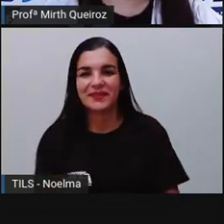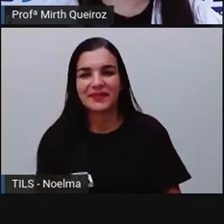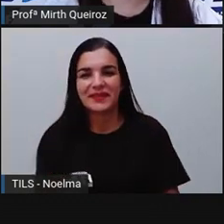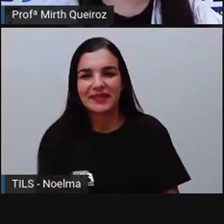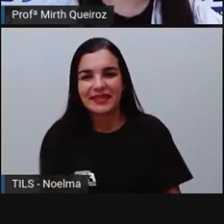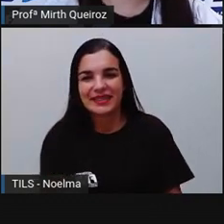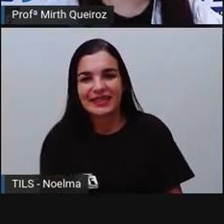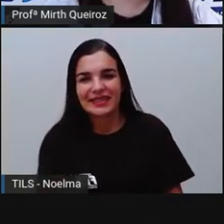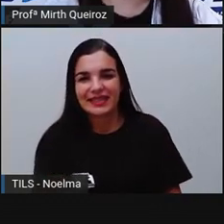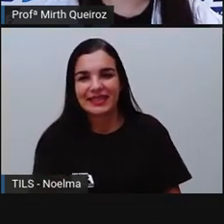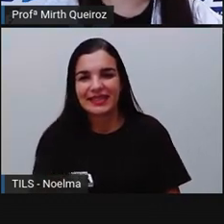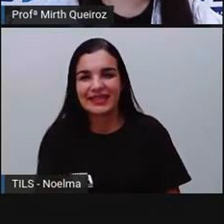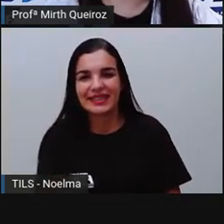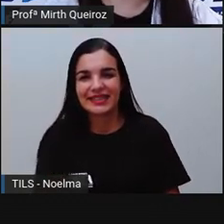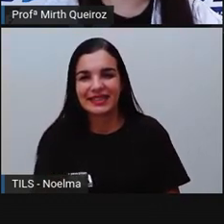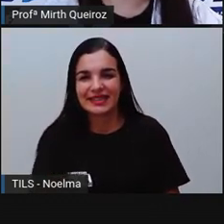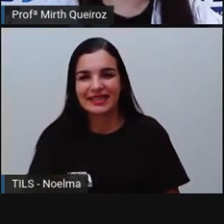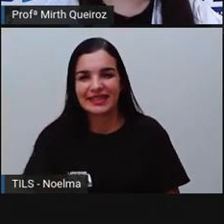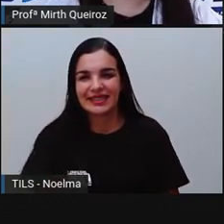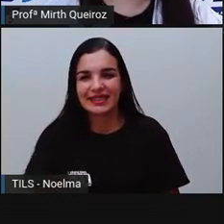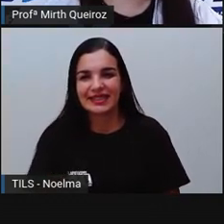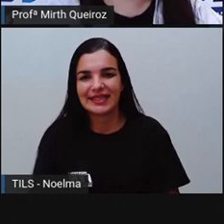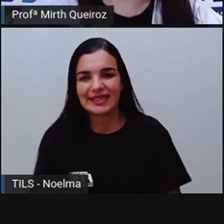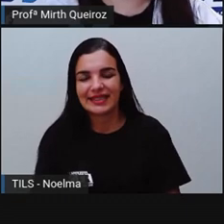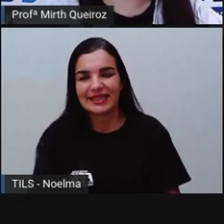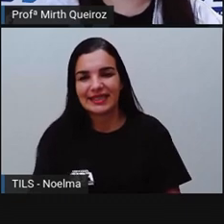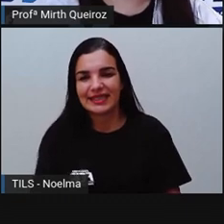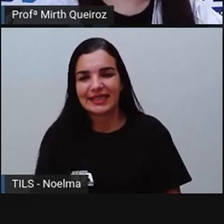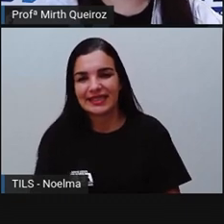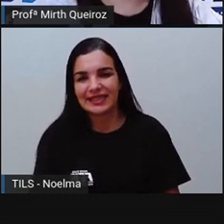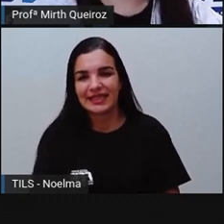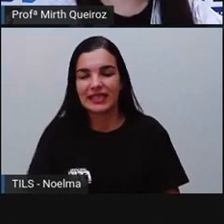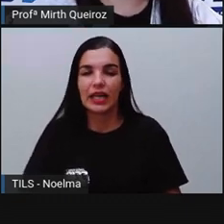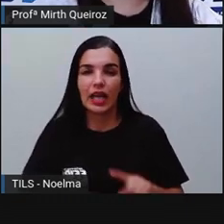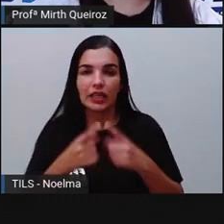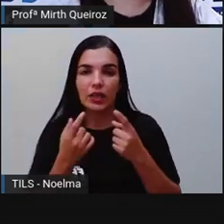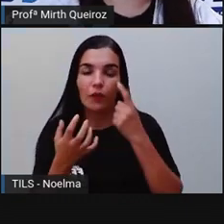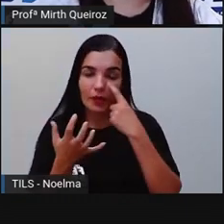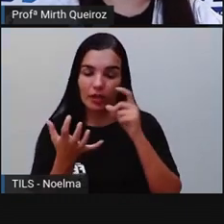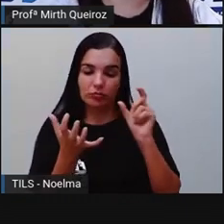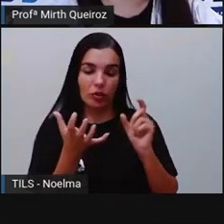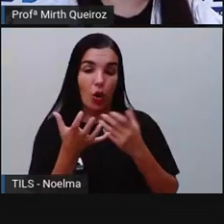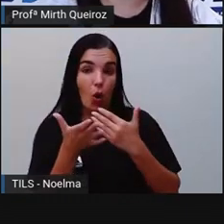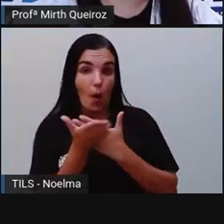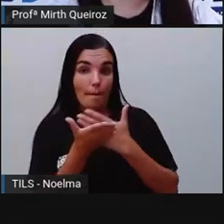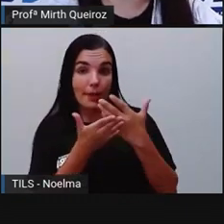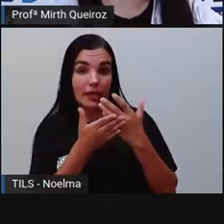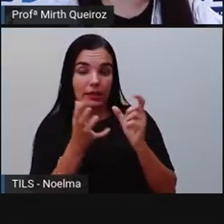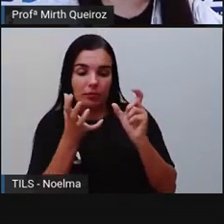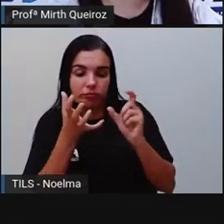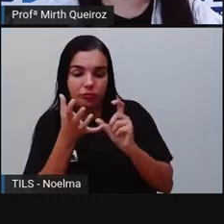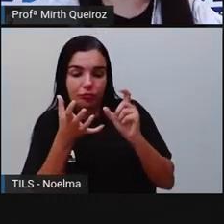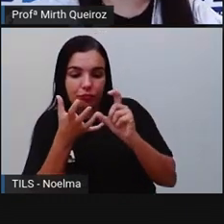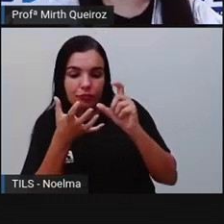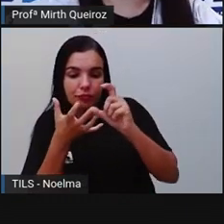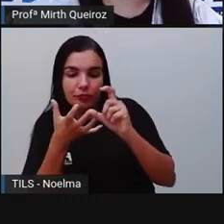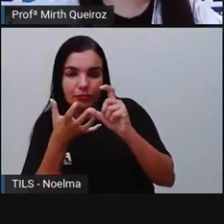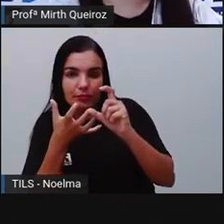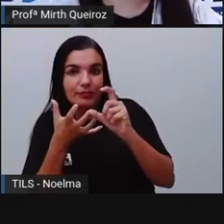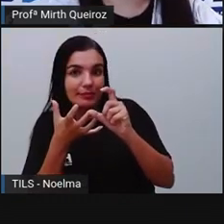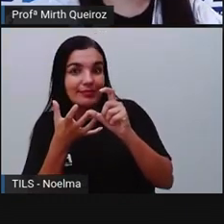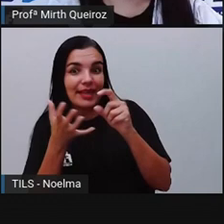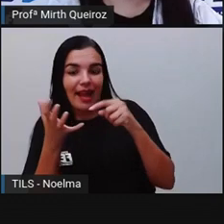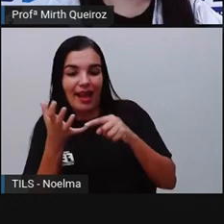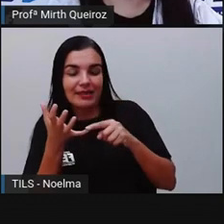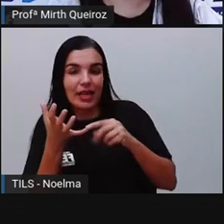vai classificar essas sílabas da direita para a esquerda, certo? Então, nós temos aqui o za, o